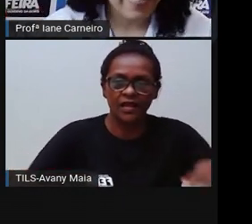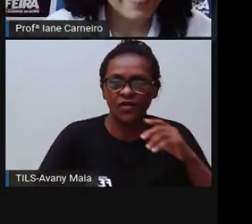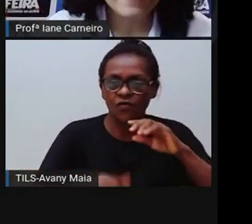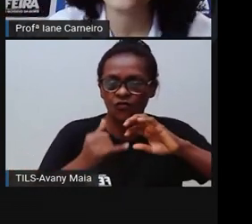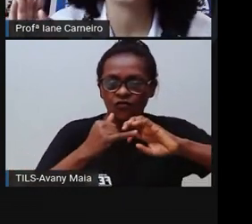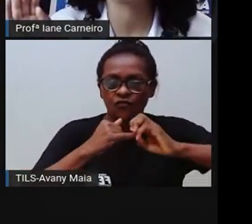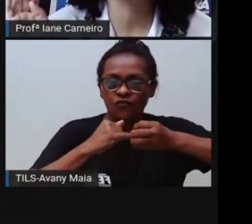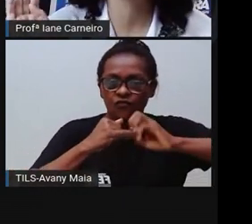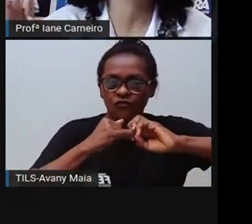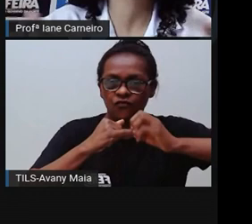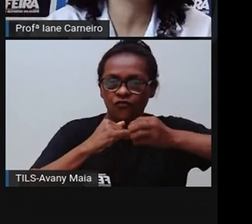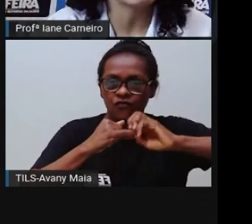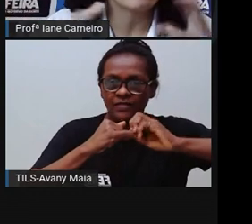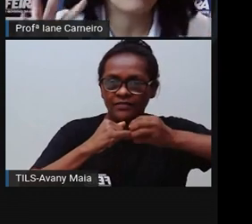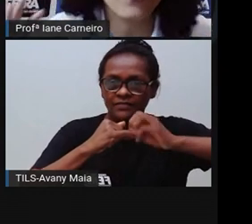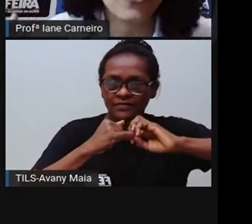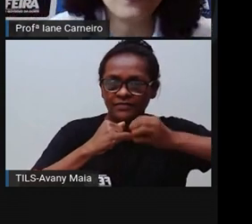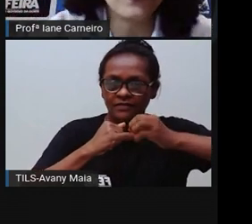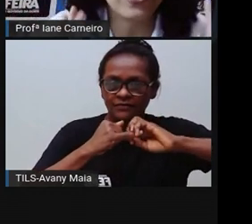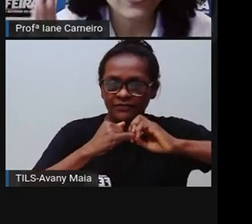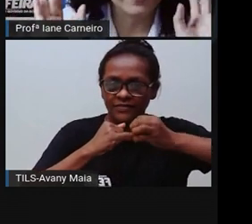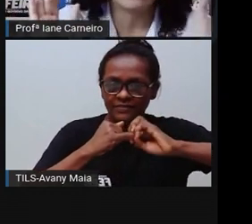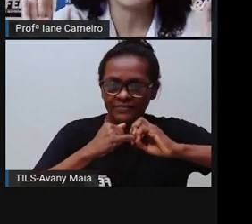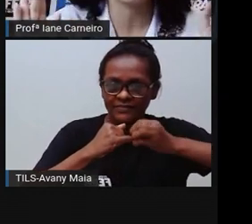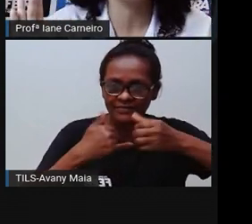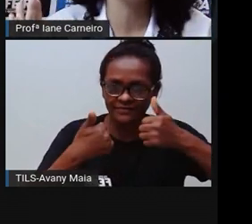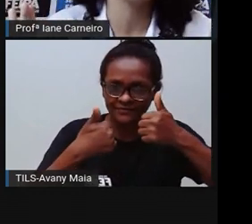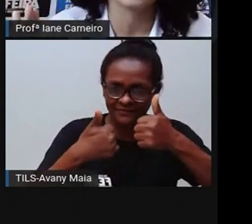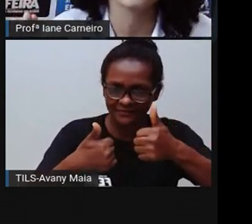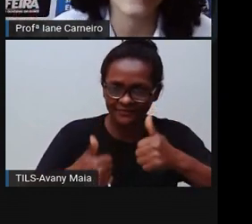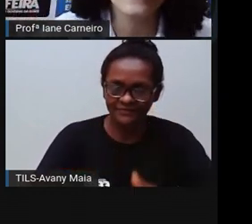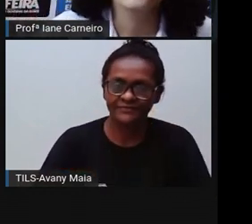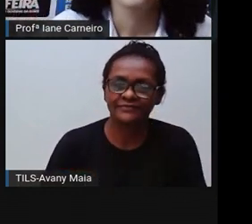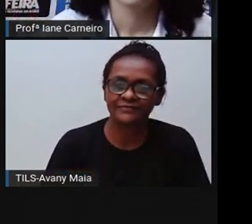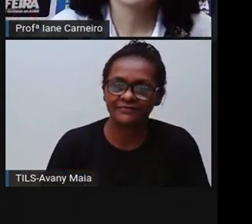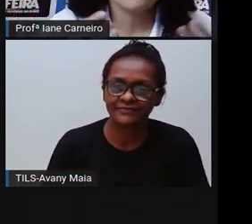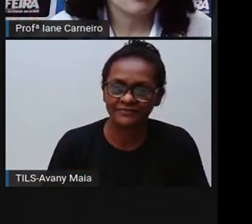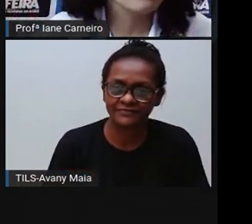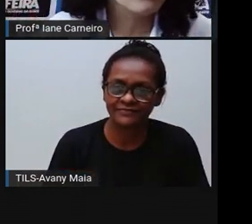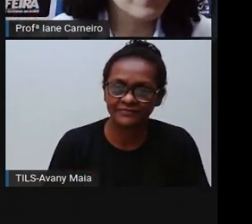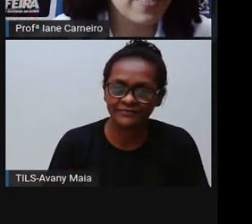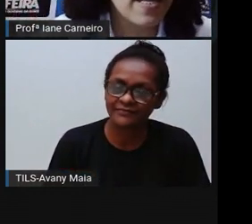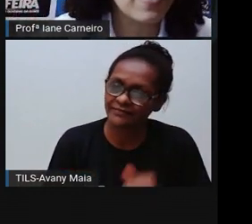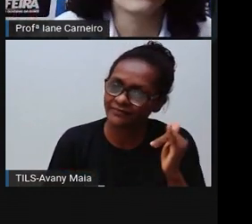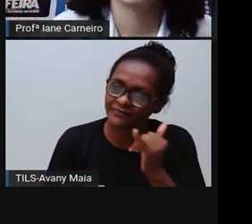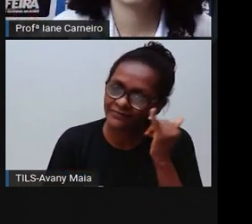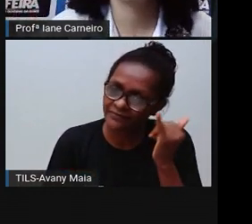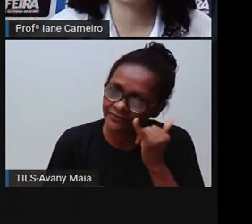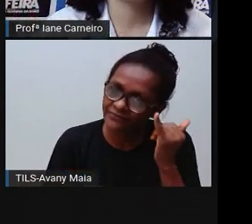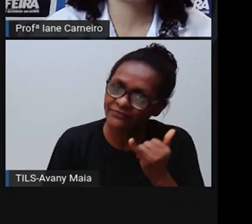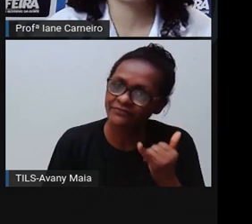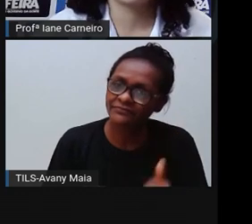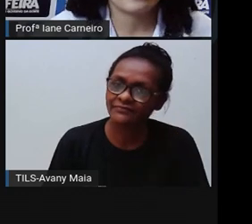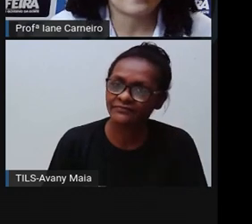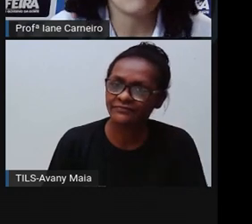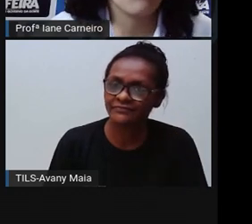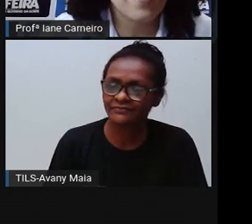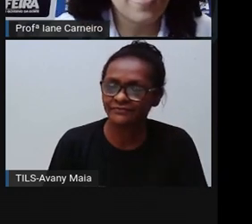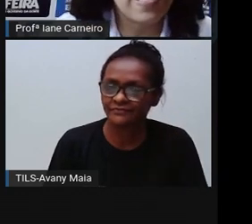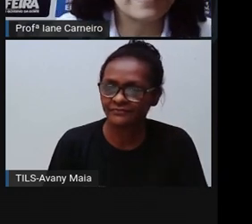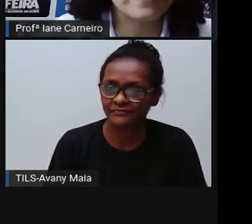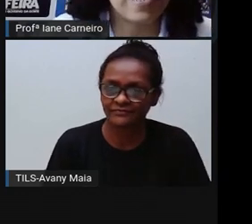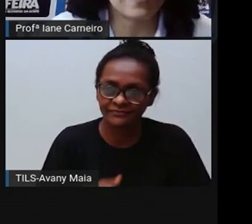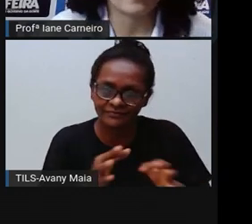A própria mulher criança fazia muito isso, de catar o feijão. Hoje em dia, acho que nem todo mundo faz, né? Mas você pode ajudar, né? Você pode ajudar a